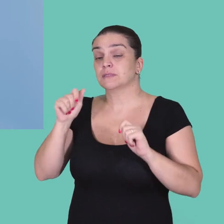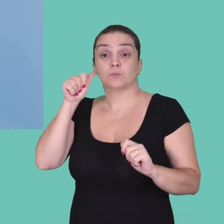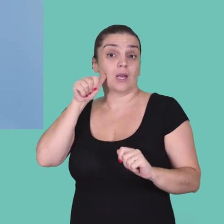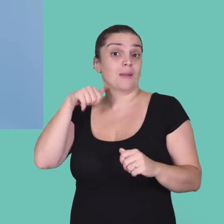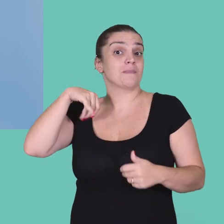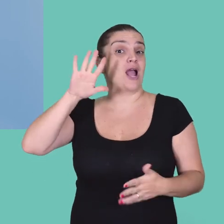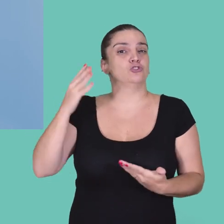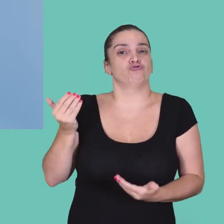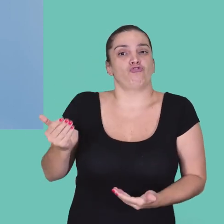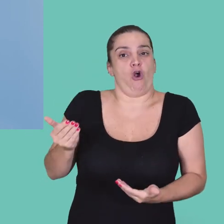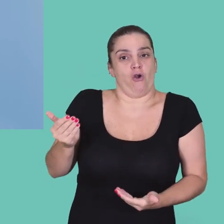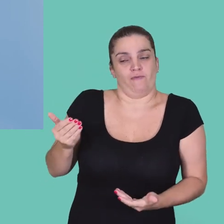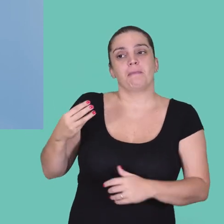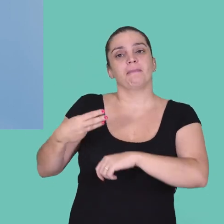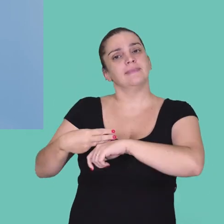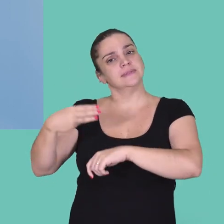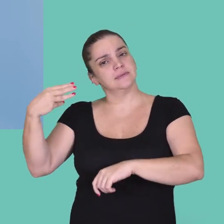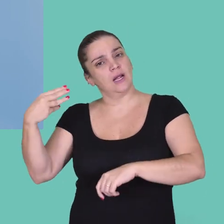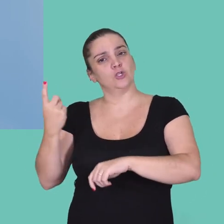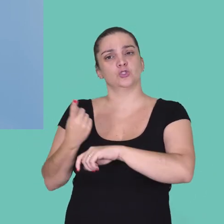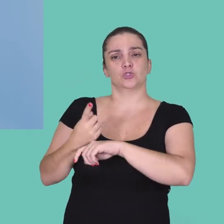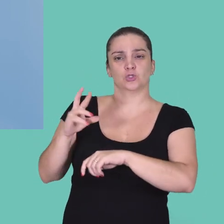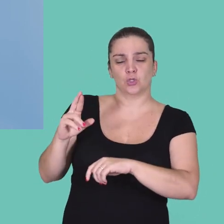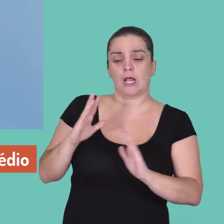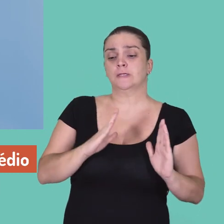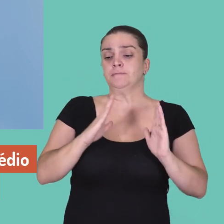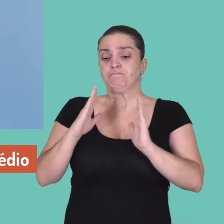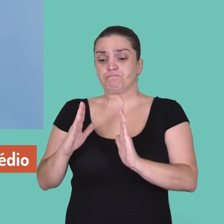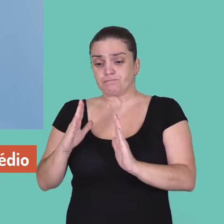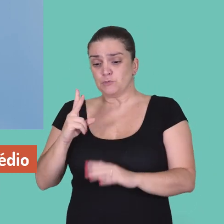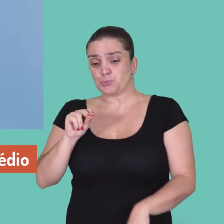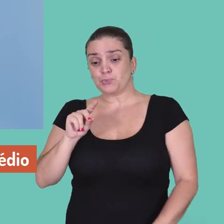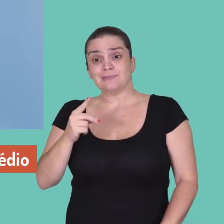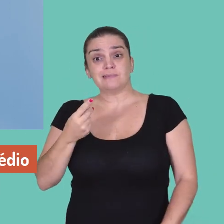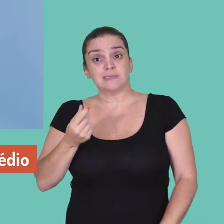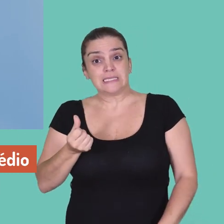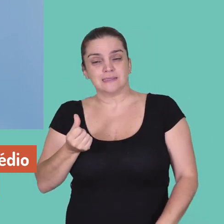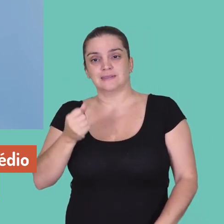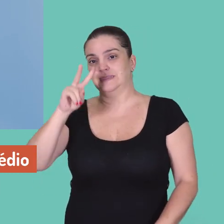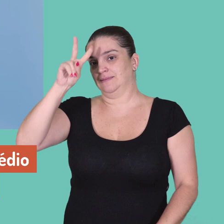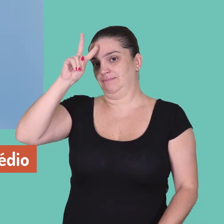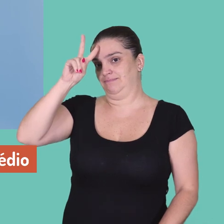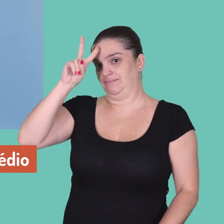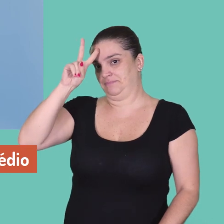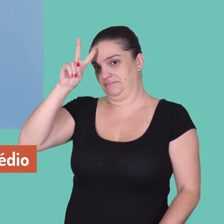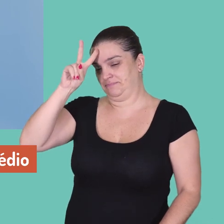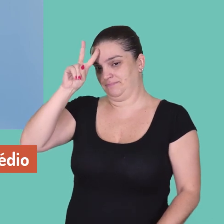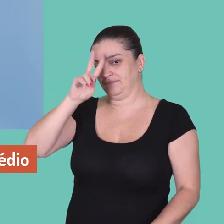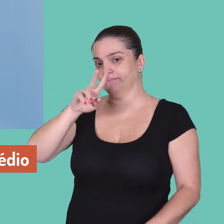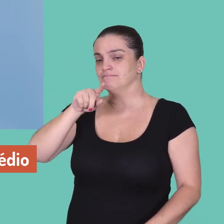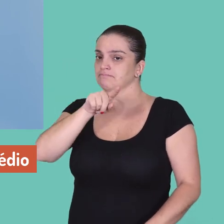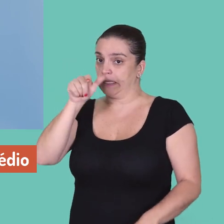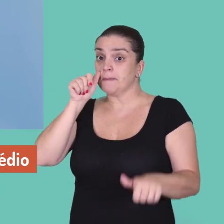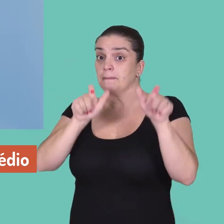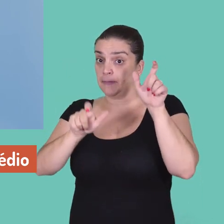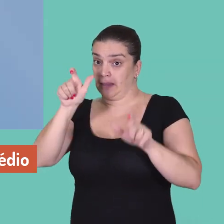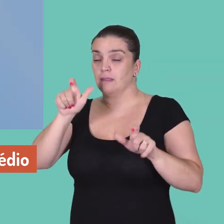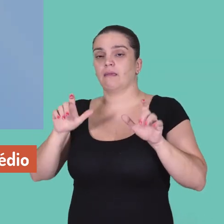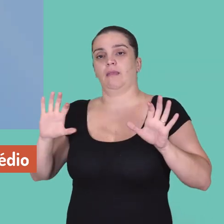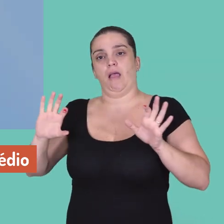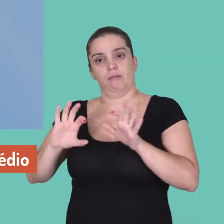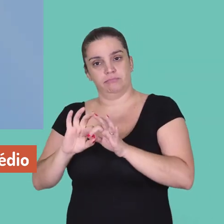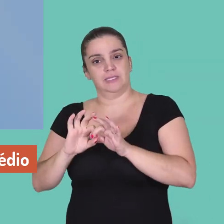entrevistando meninas mais jovens no mestrado e doutorado. Em 2016, foram meninas no ensino médio, final do ensino médio,